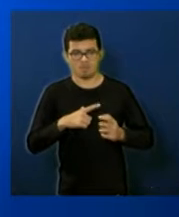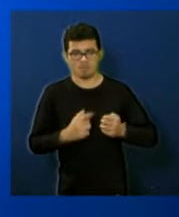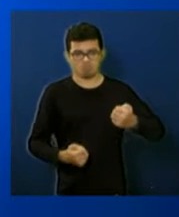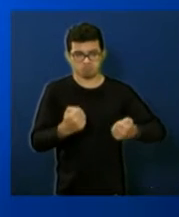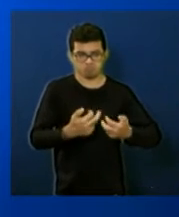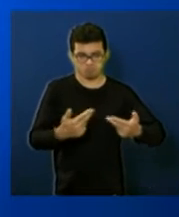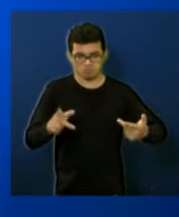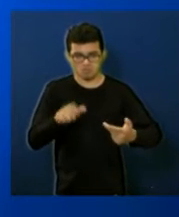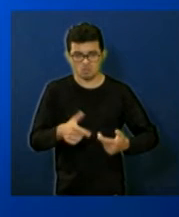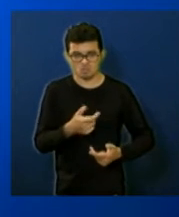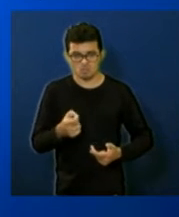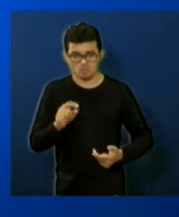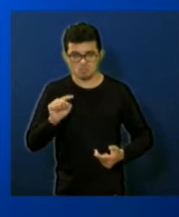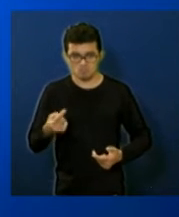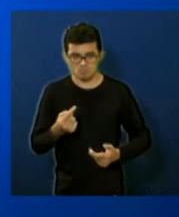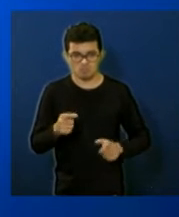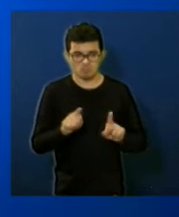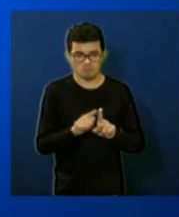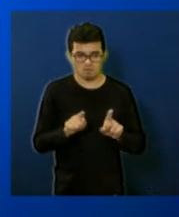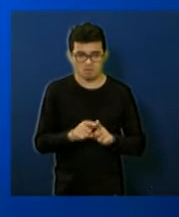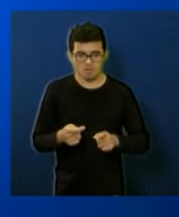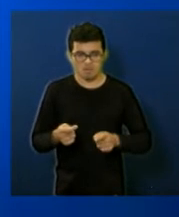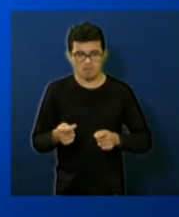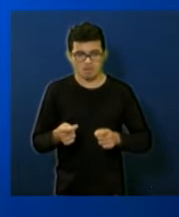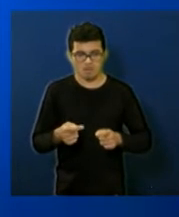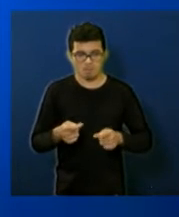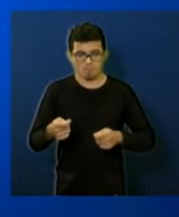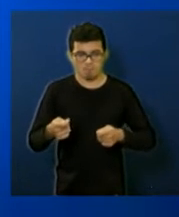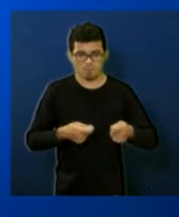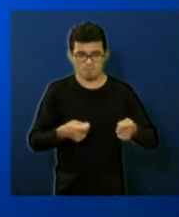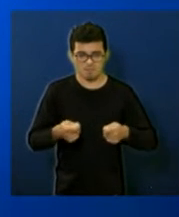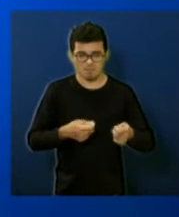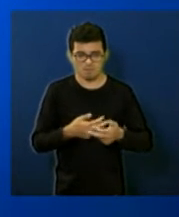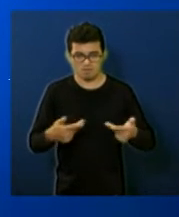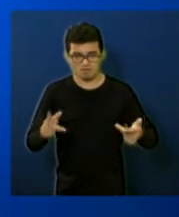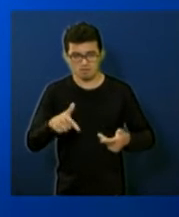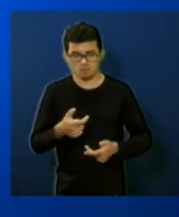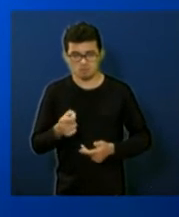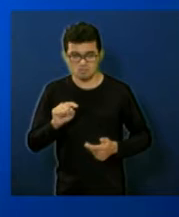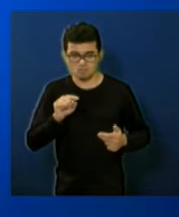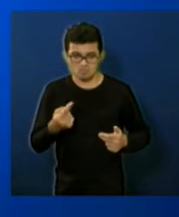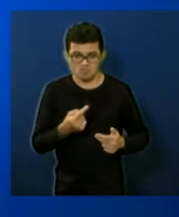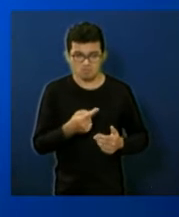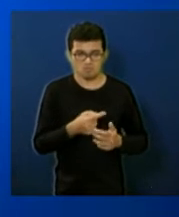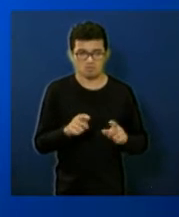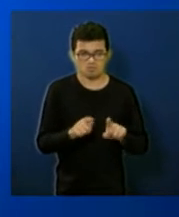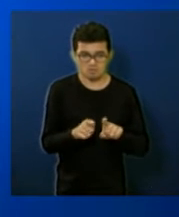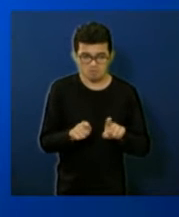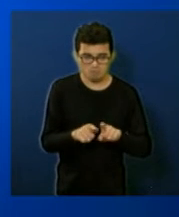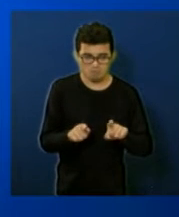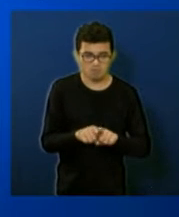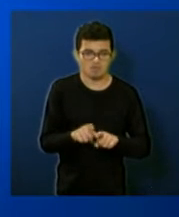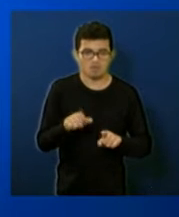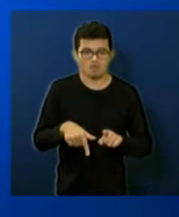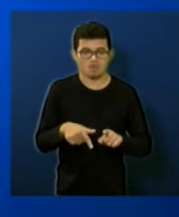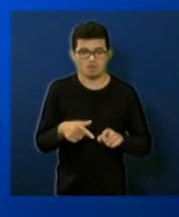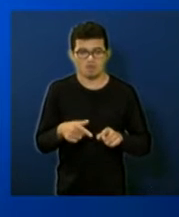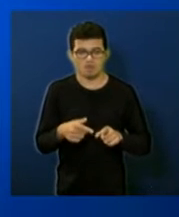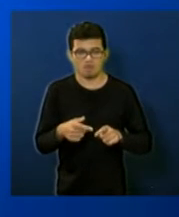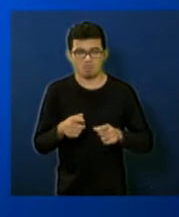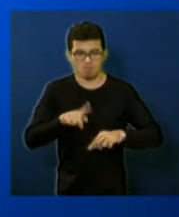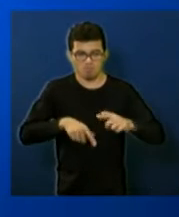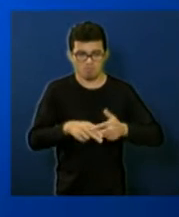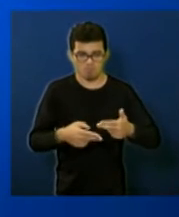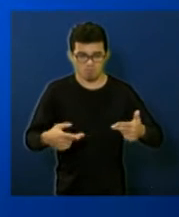200 mil peneira para triagem de resíduos da construção civil 200 mil equipamentos de processamento de dados 180